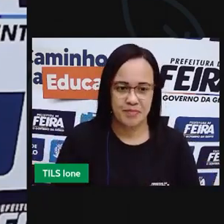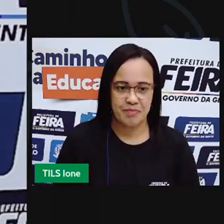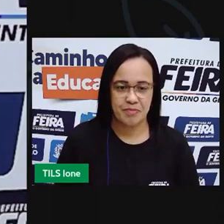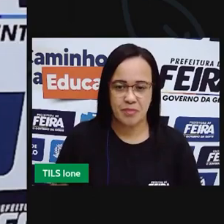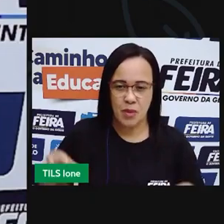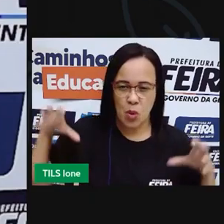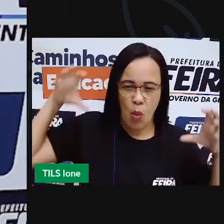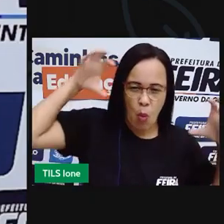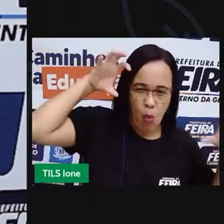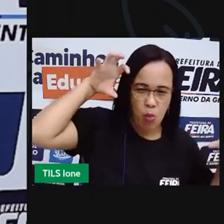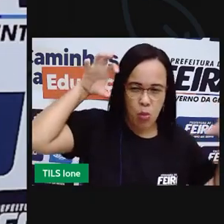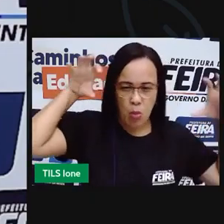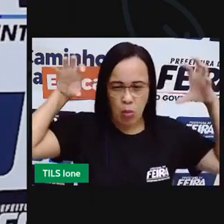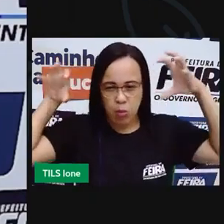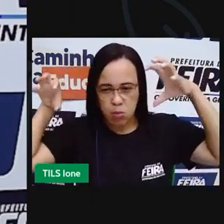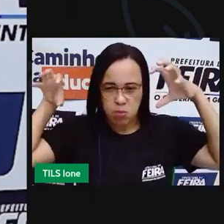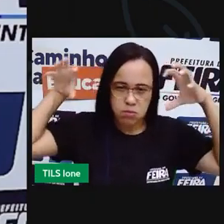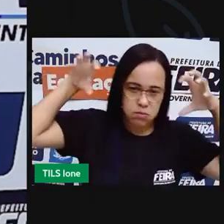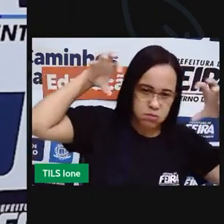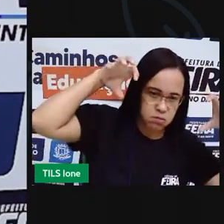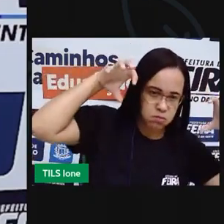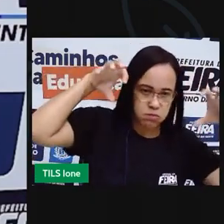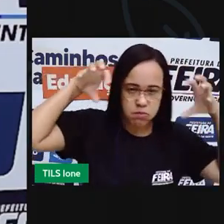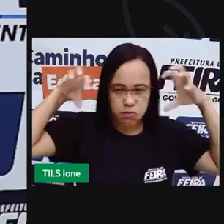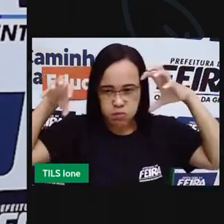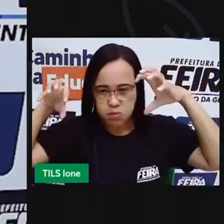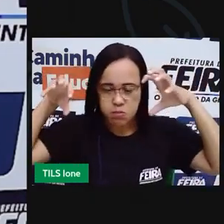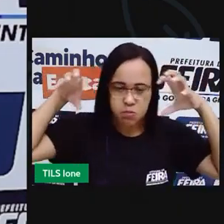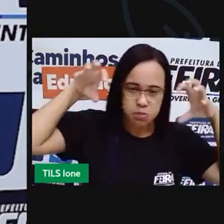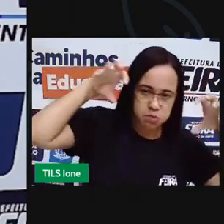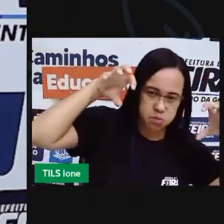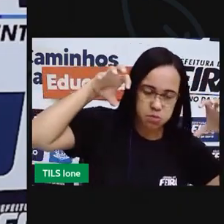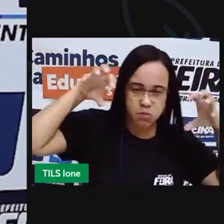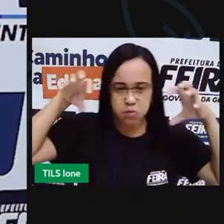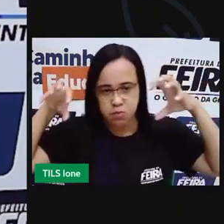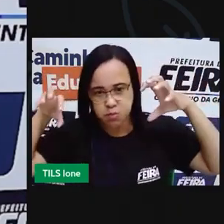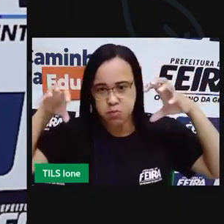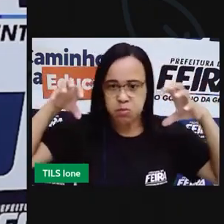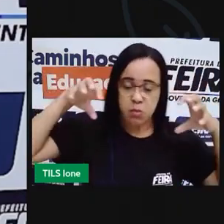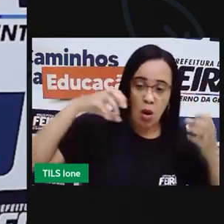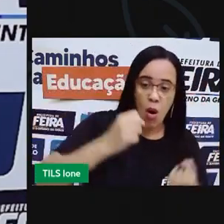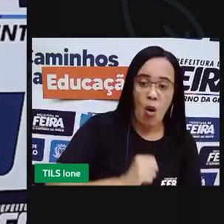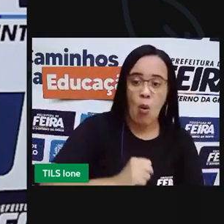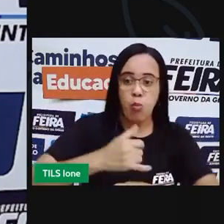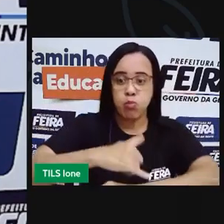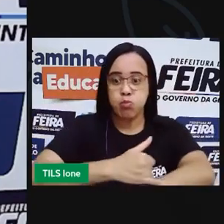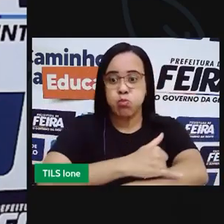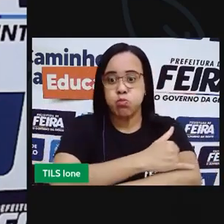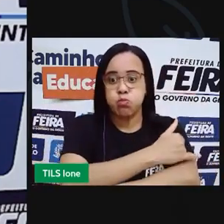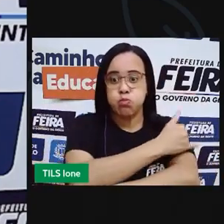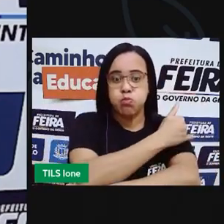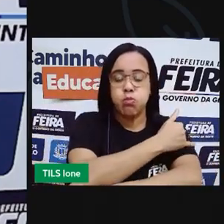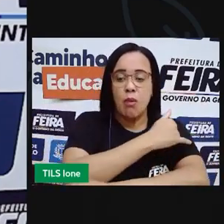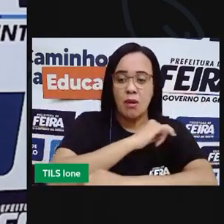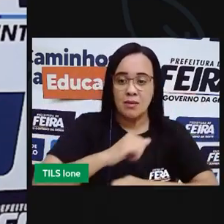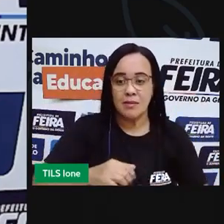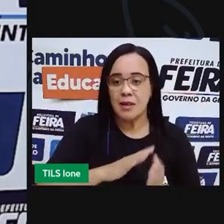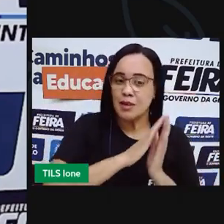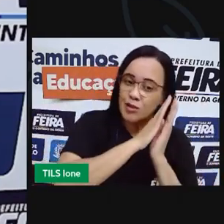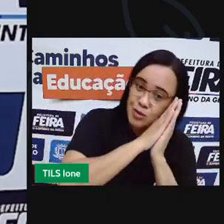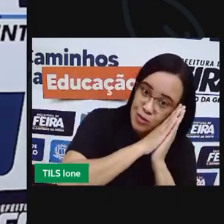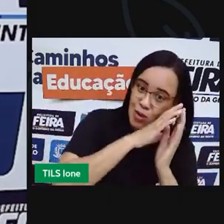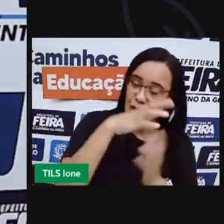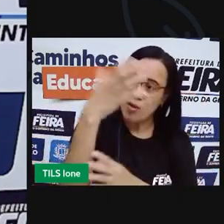Urso. Urso de lunetas, apesar de tão gordão, dorme em cima da árvore, para